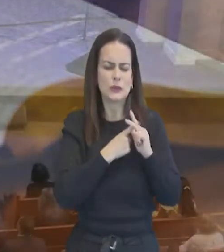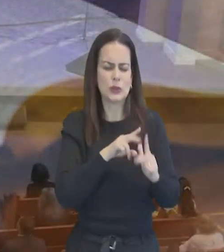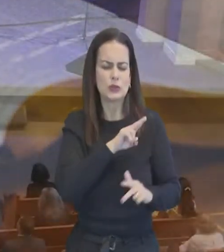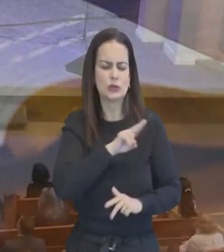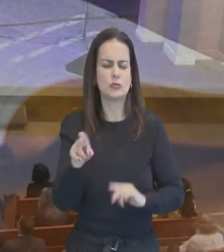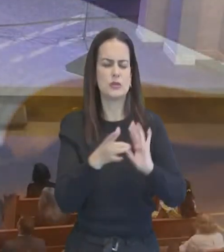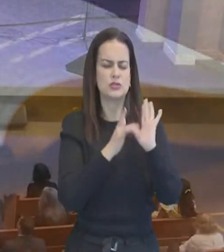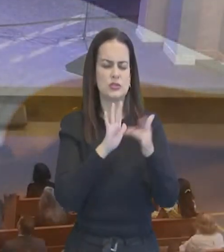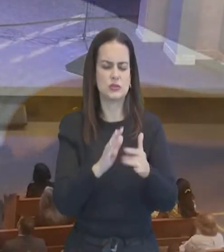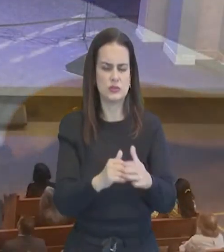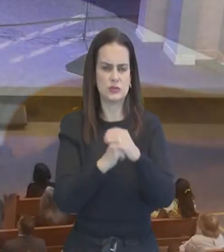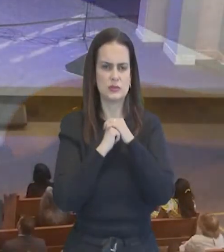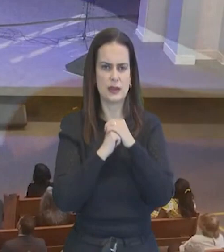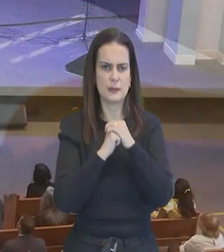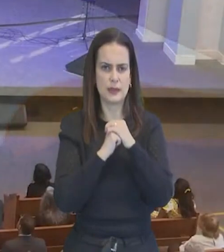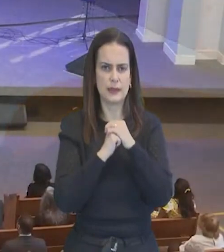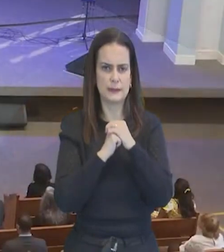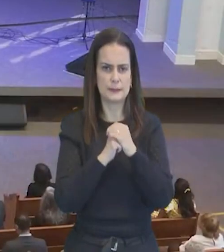nome de Jesus, amém.